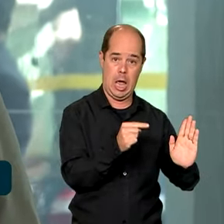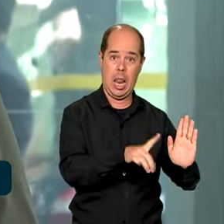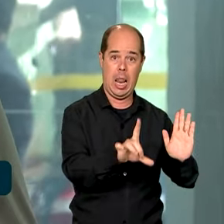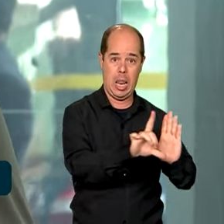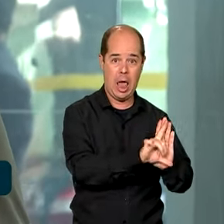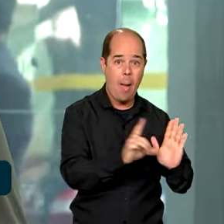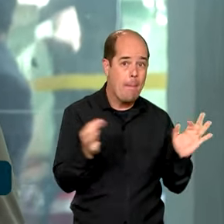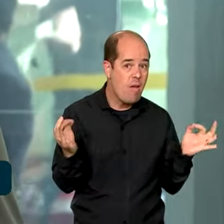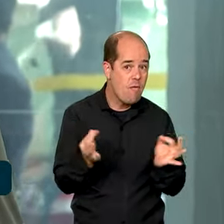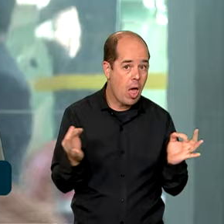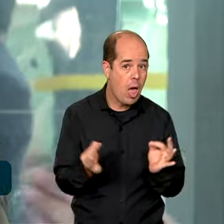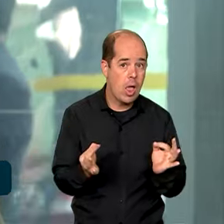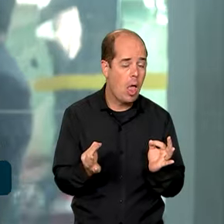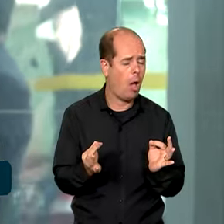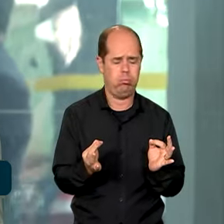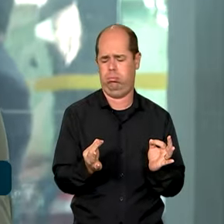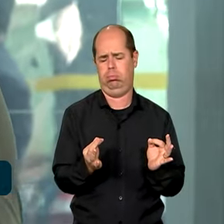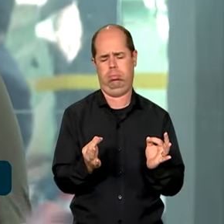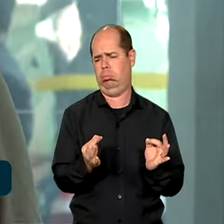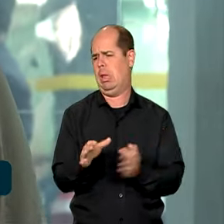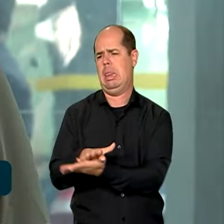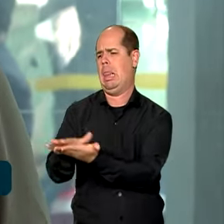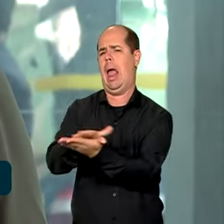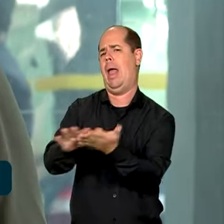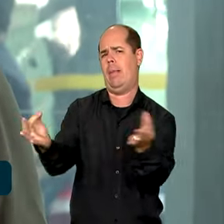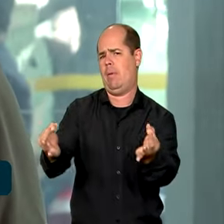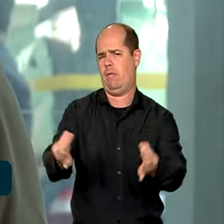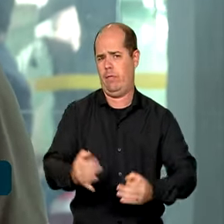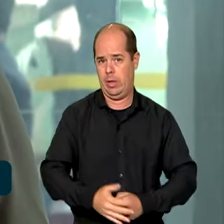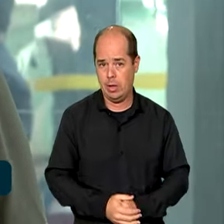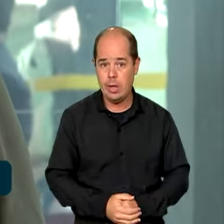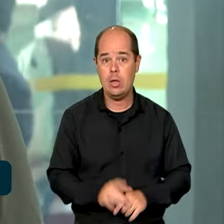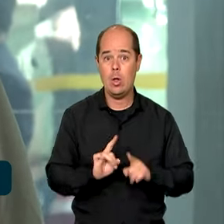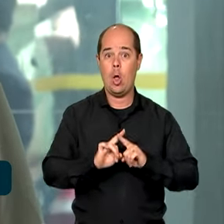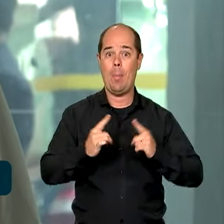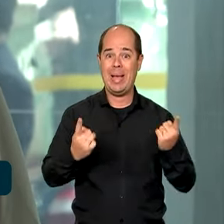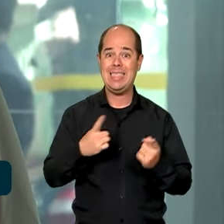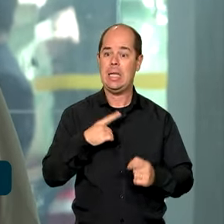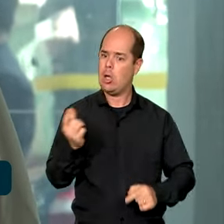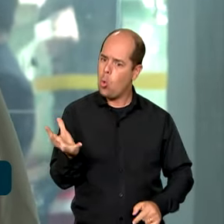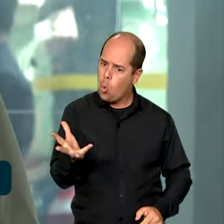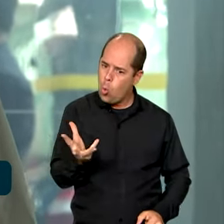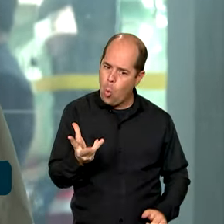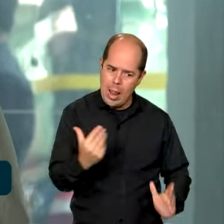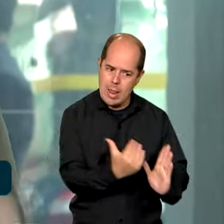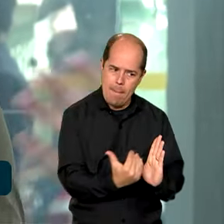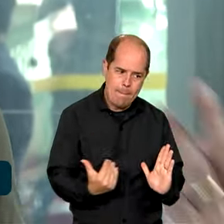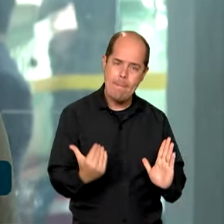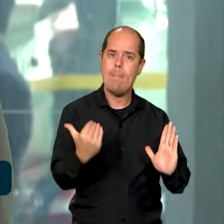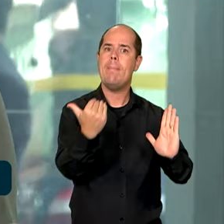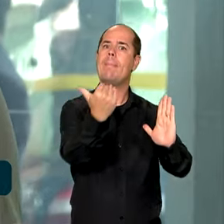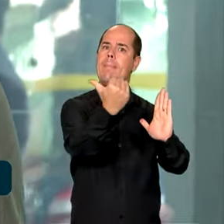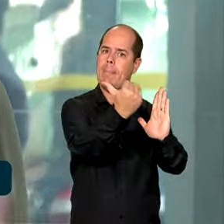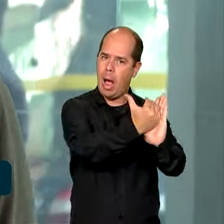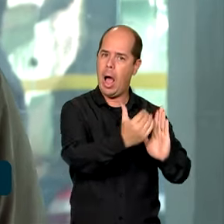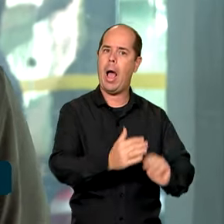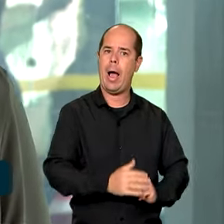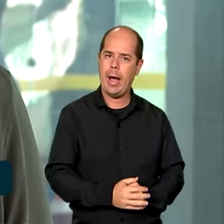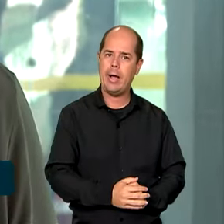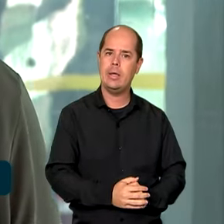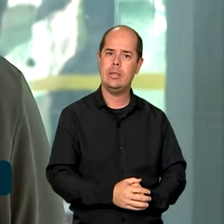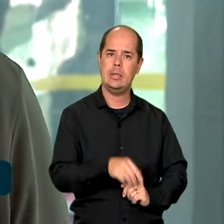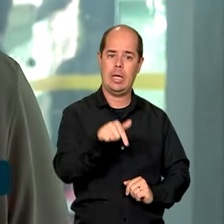Nada é perfeito, mas à luz do que nós temos, o salto de qualidade que nós vamos dar em relação ao nosso sistema